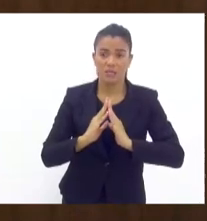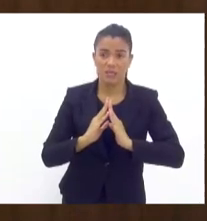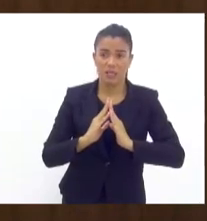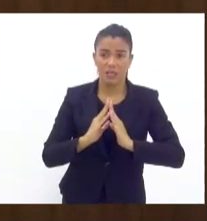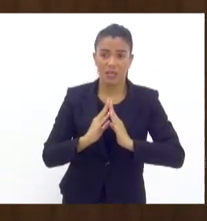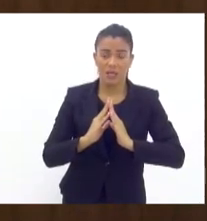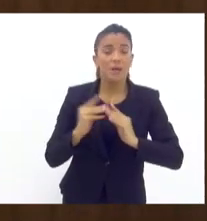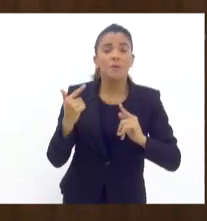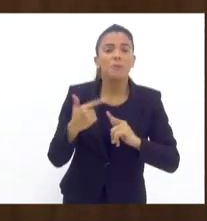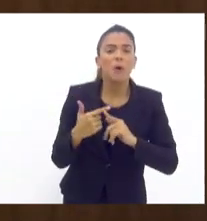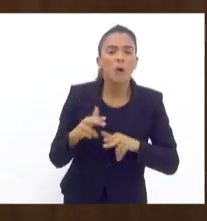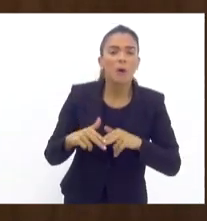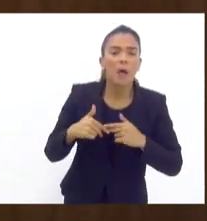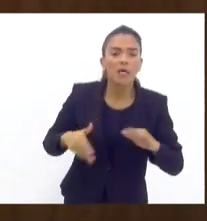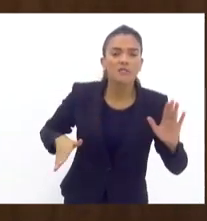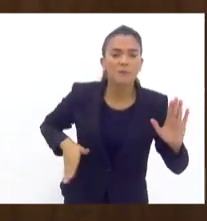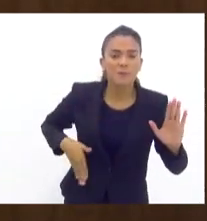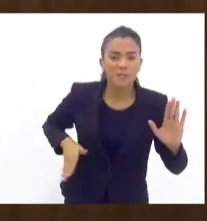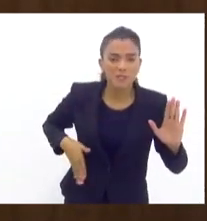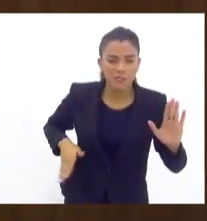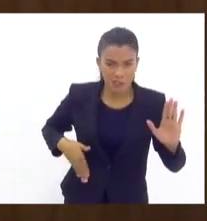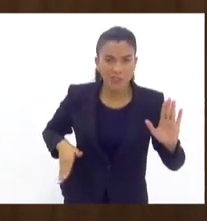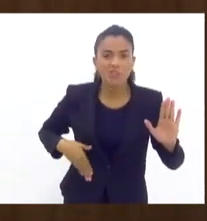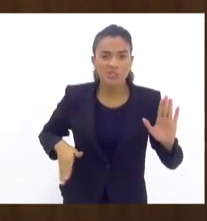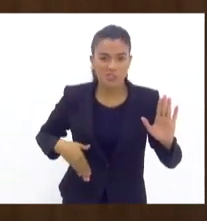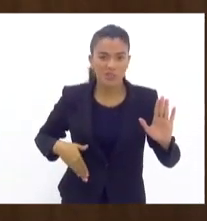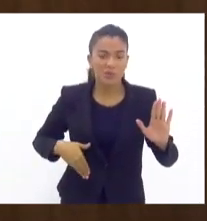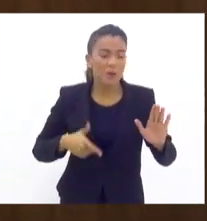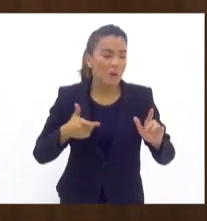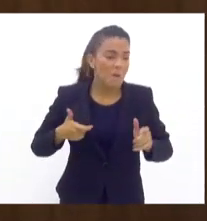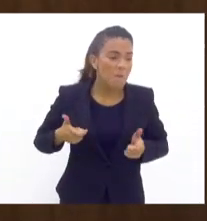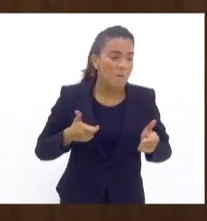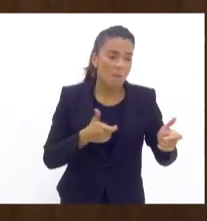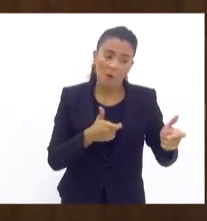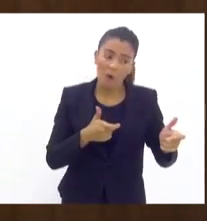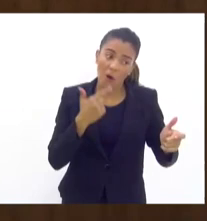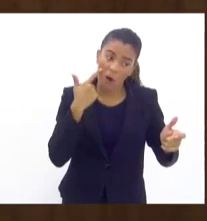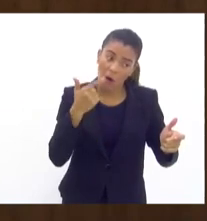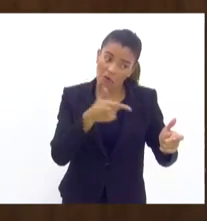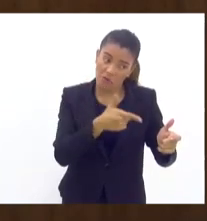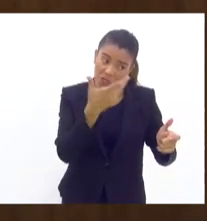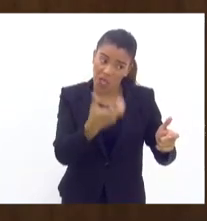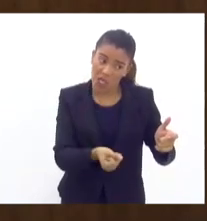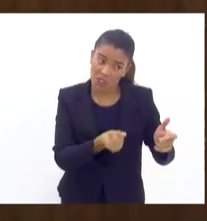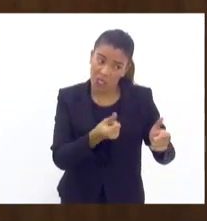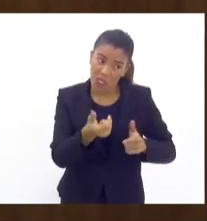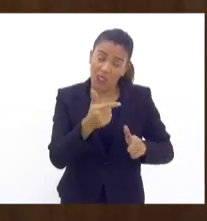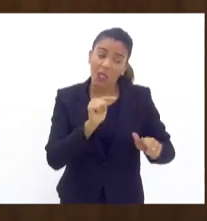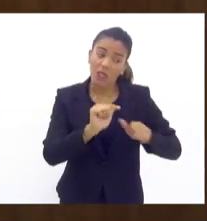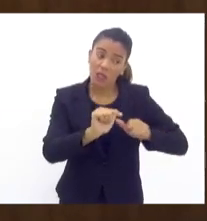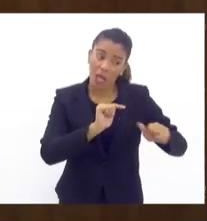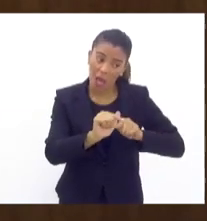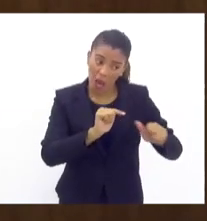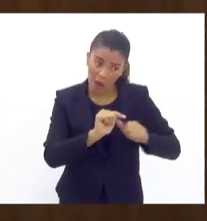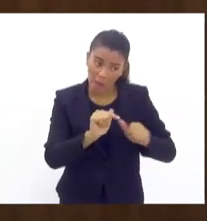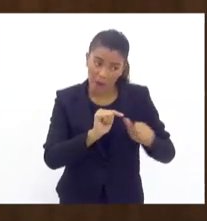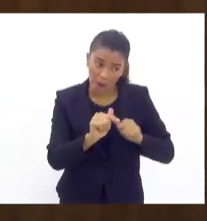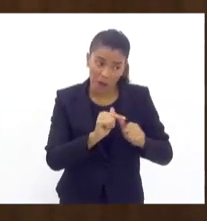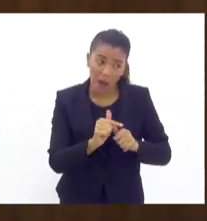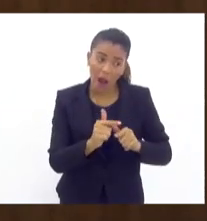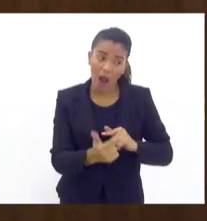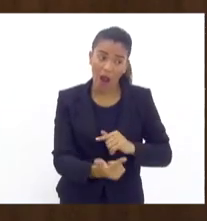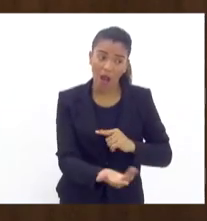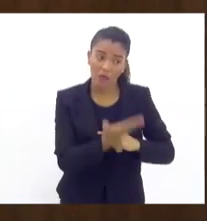vagabundagem, que dá o tempo ainda do polícia se mudar. Falaram, ou você aceita a gente na sua porta, bancando de